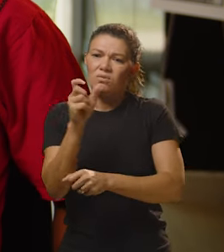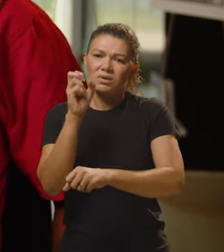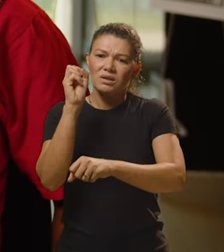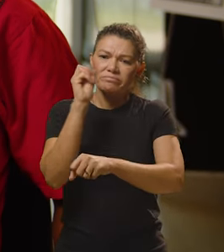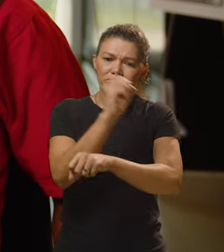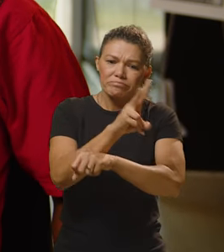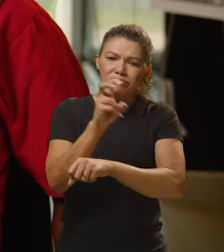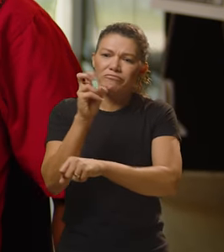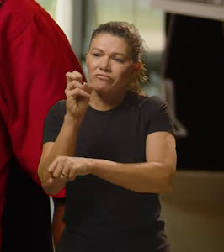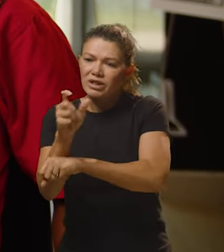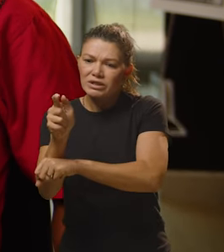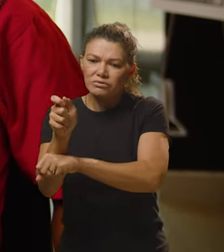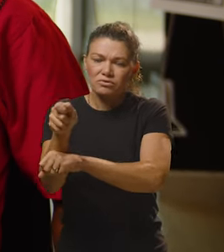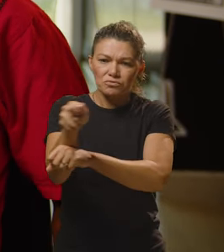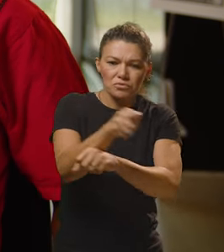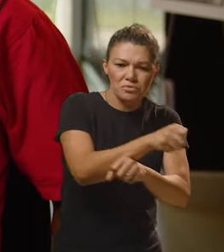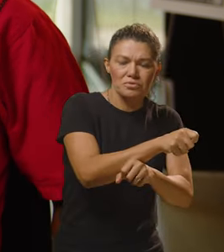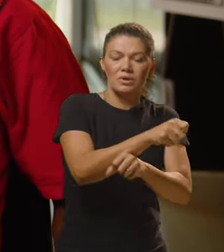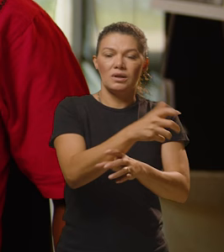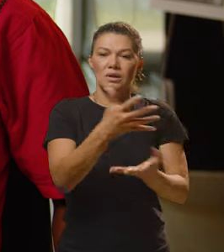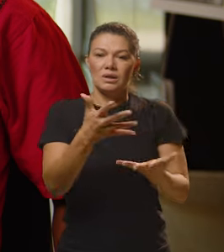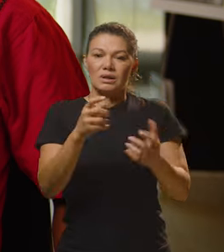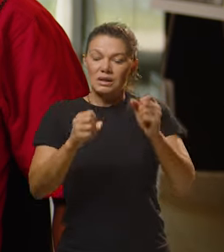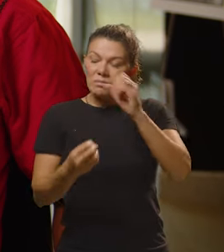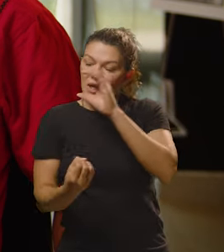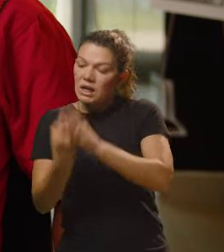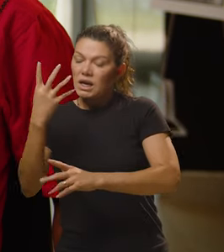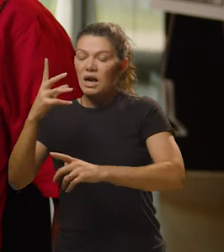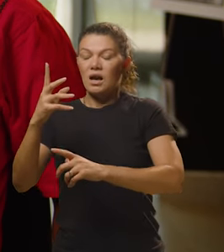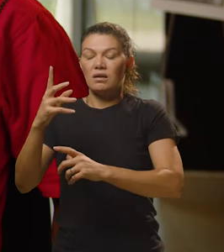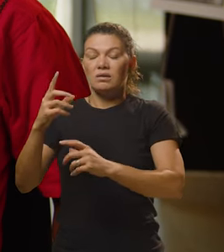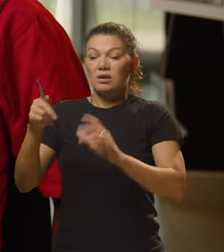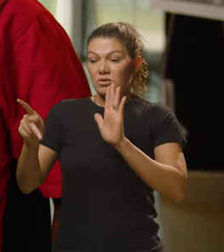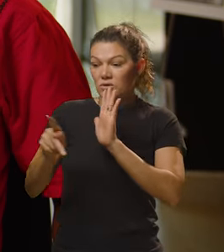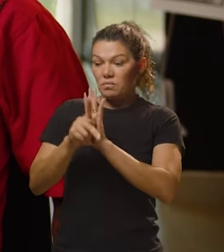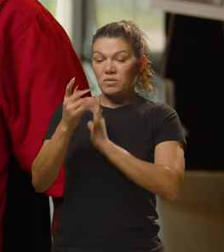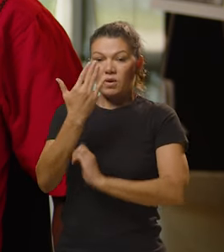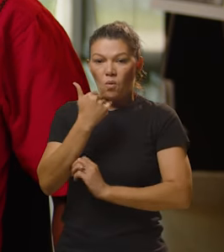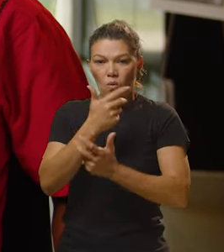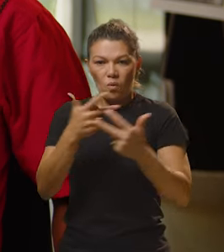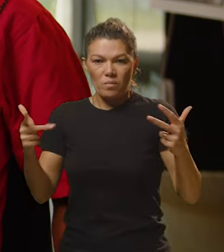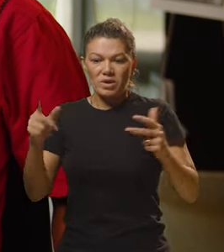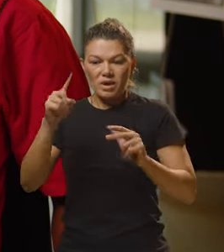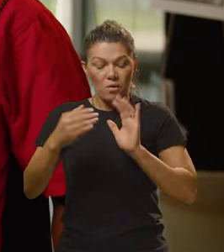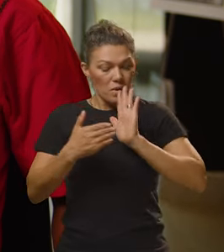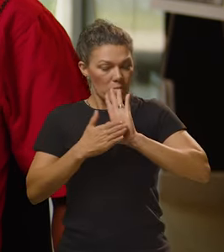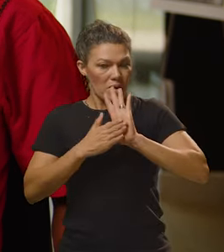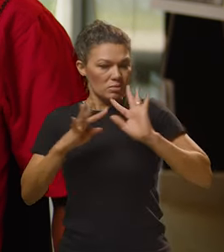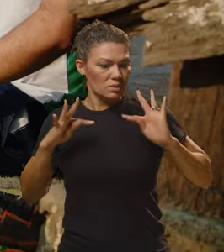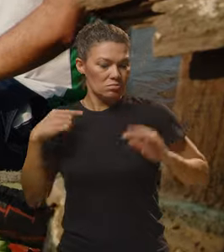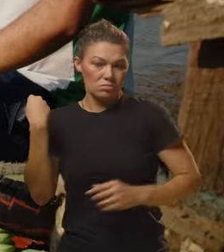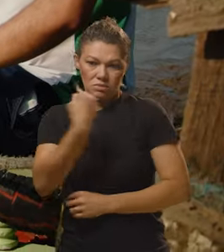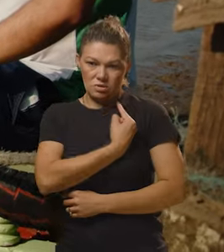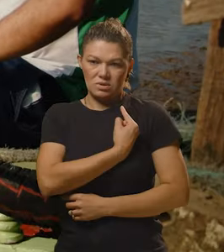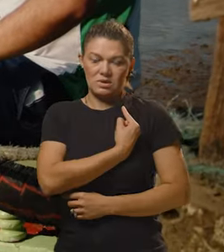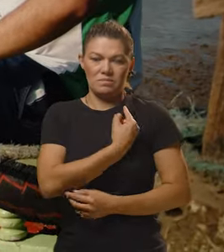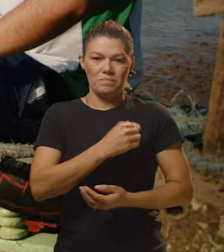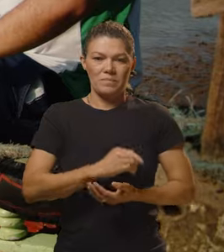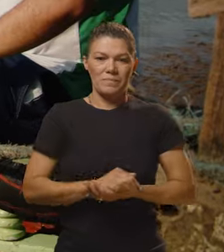veneno, com uma produção sustentável dos nossos próprios alimentos, é uma pauta de todos.